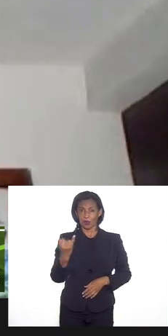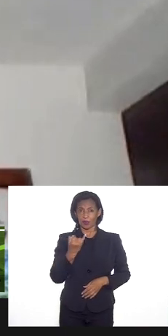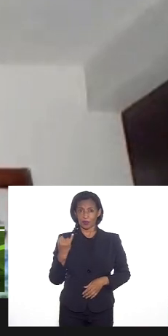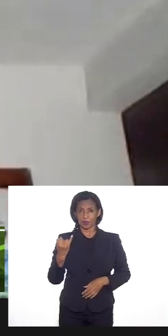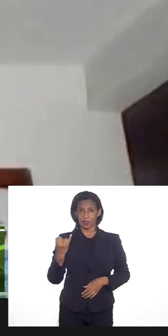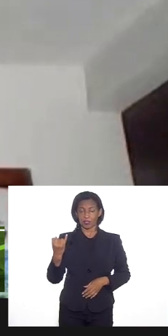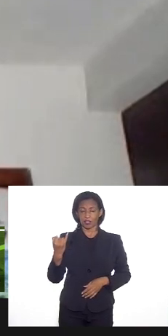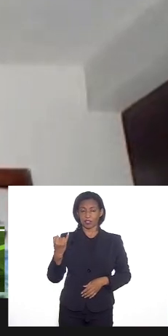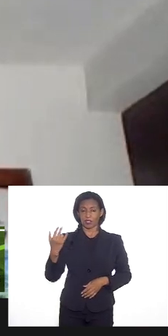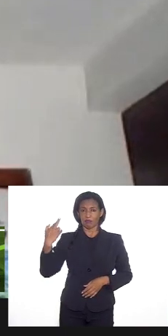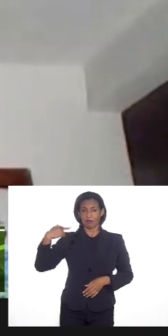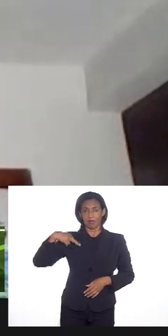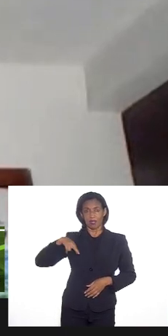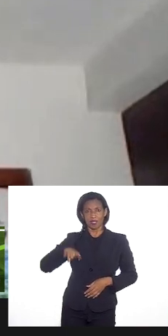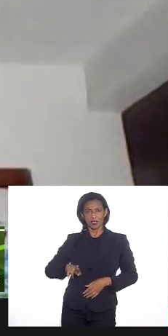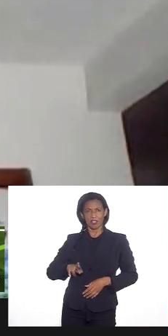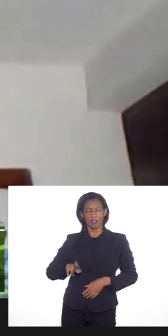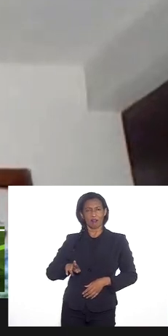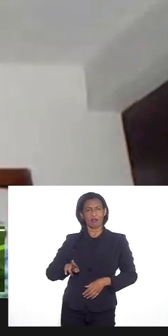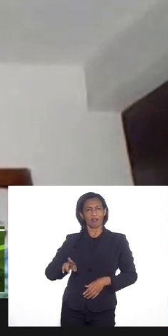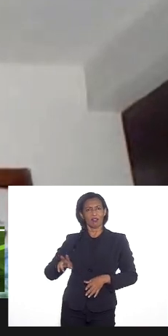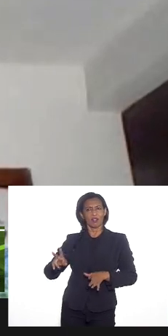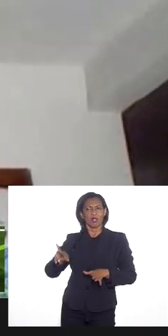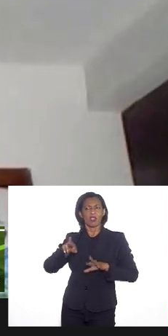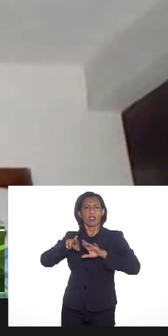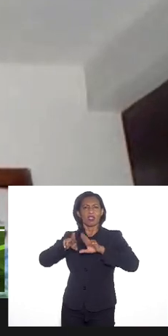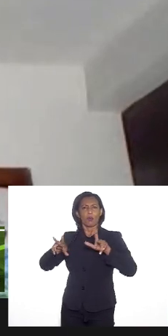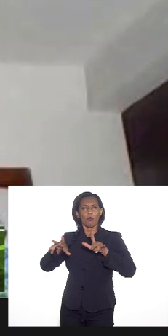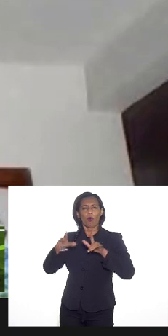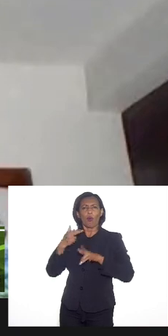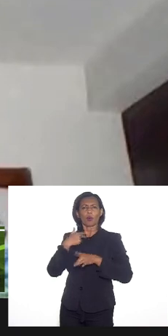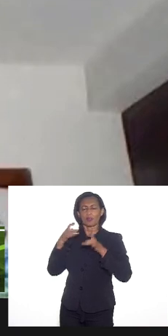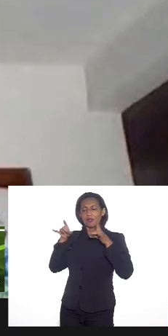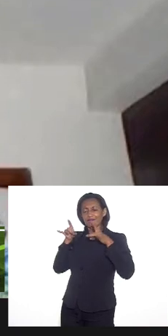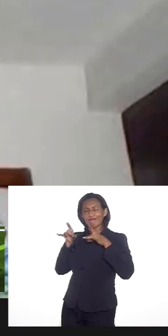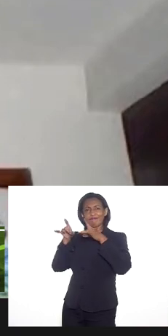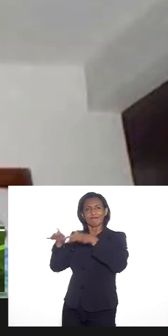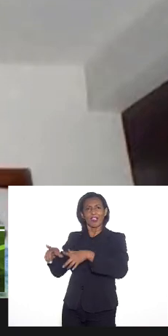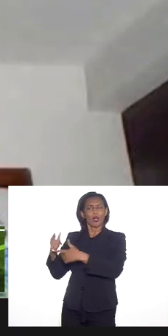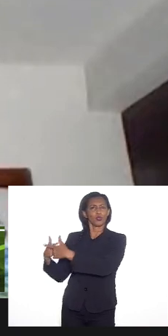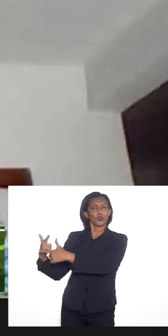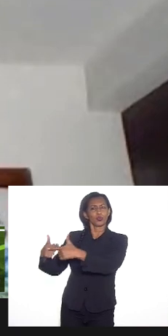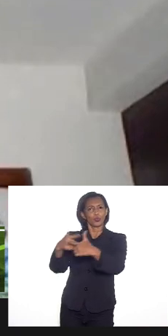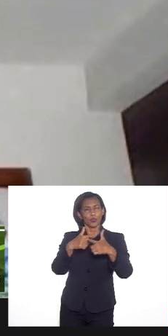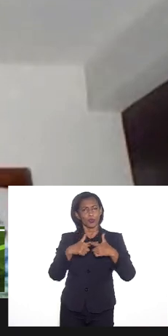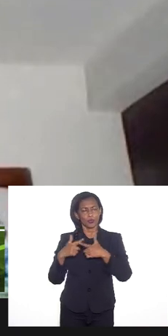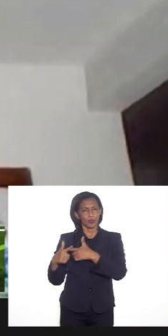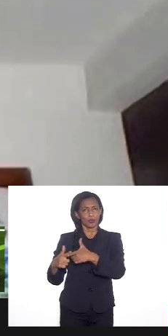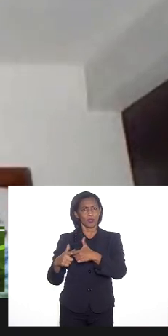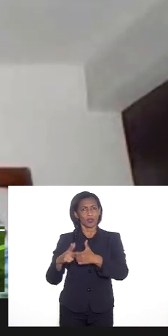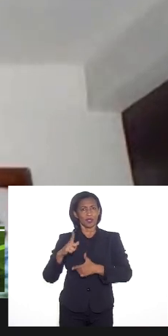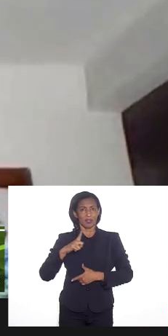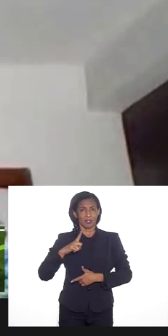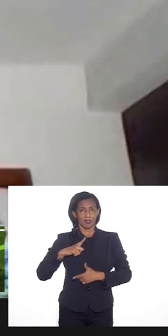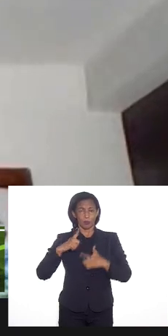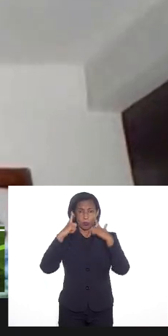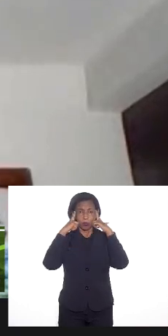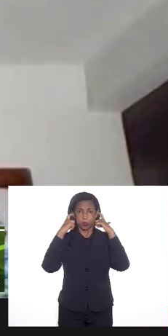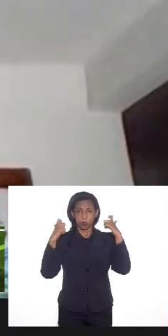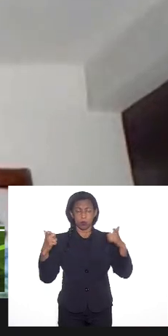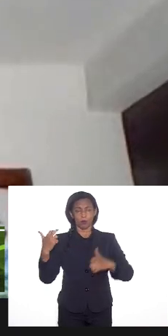torne um elemento de omissão frente aos problemas de terrorismo